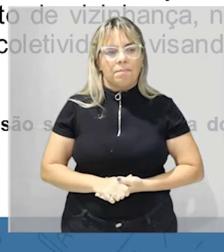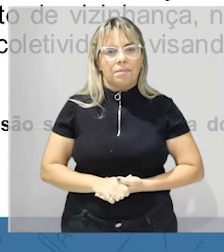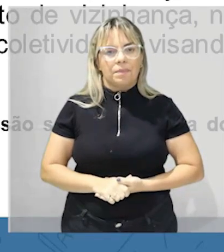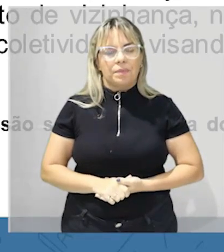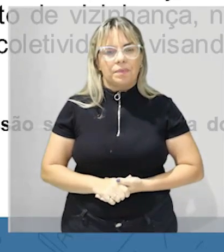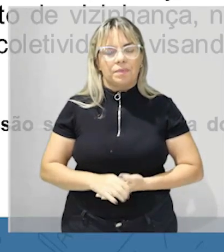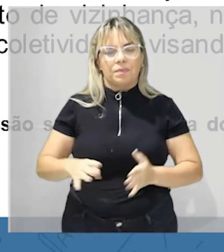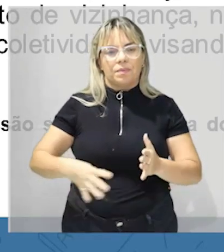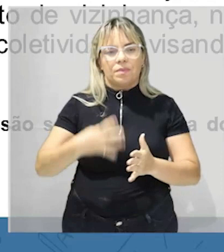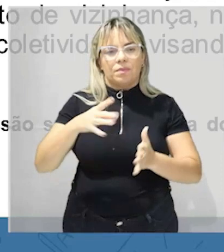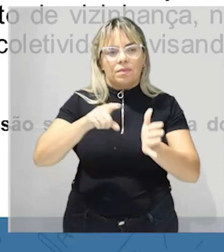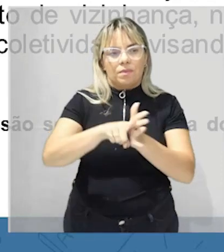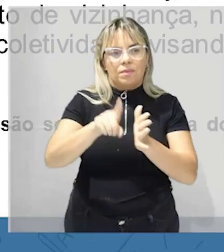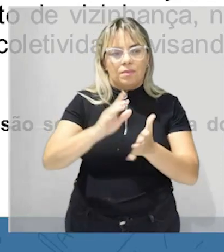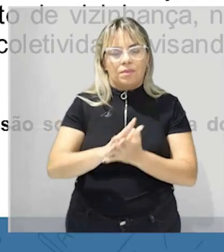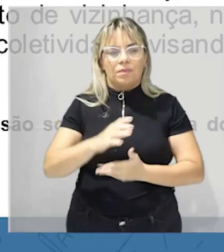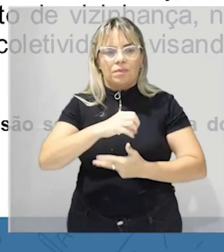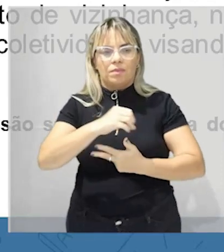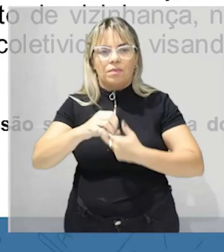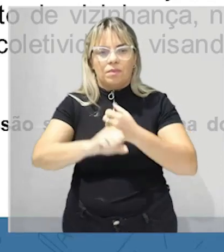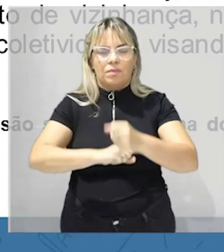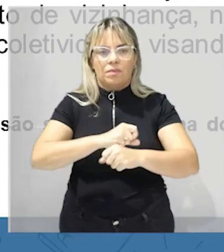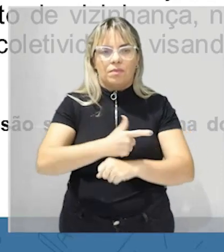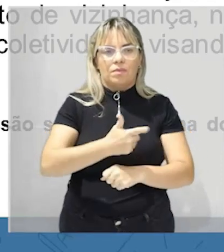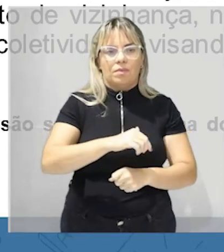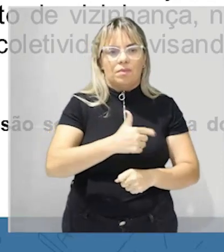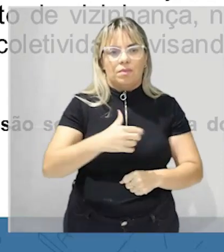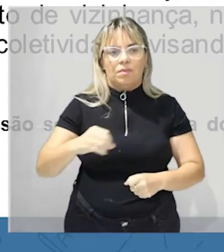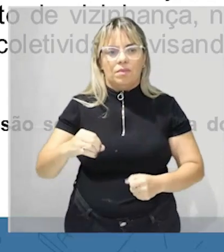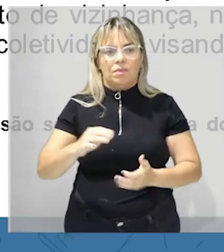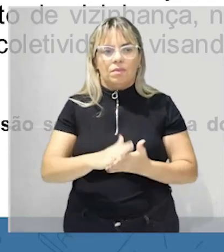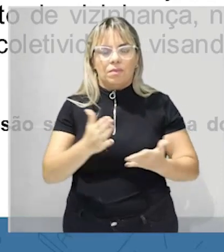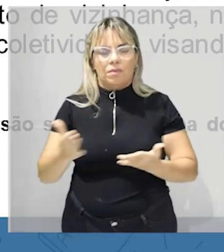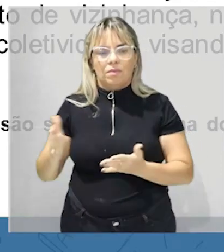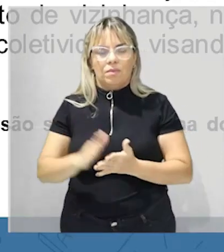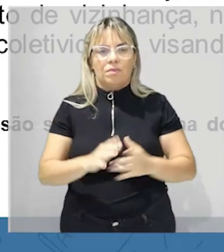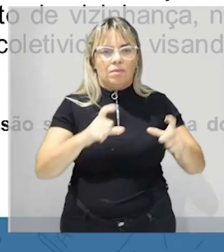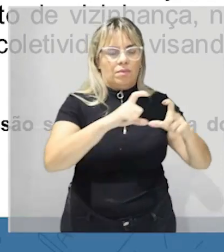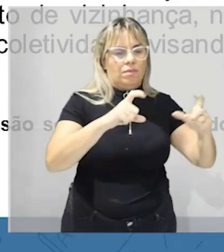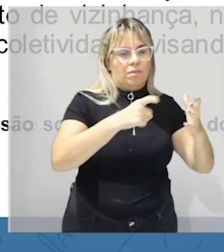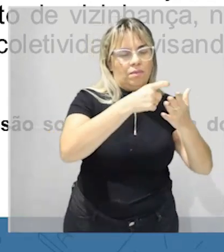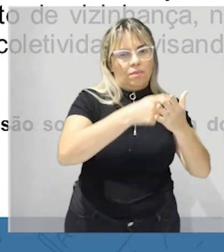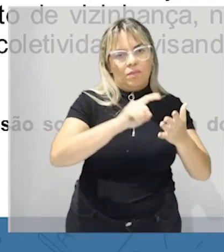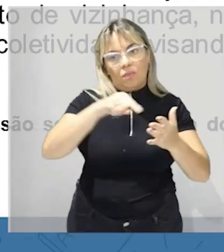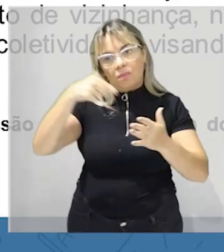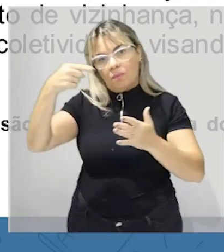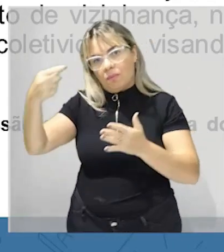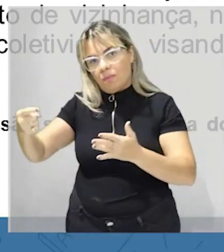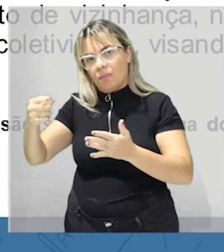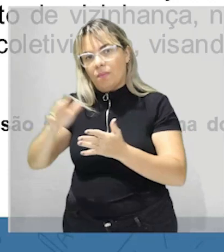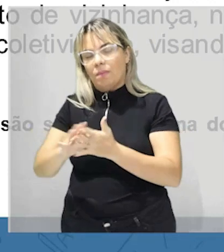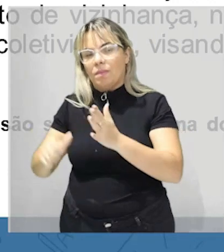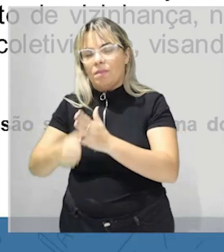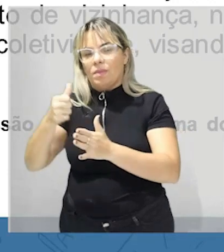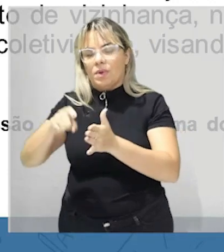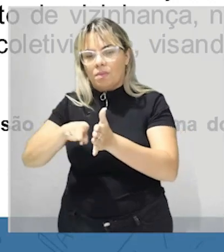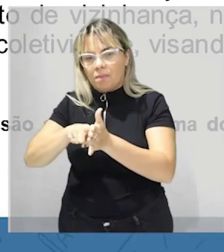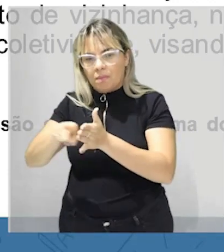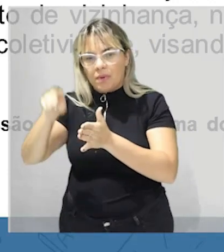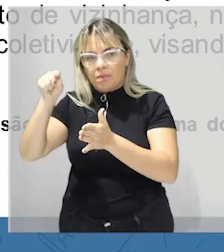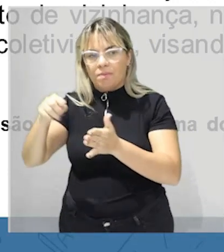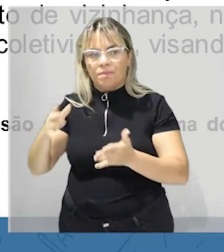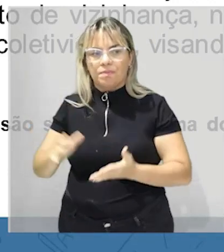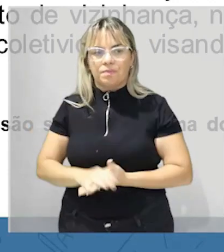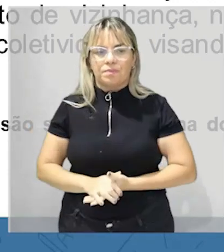Enem 2020 texto motivador vamos pro comando bora ver o que a questão realmente quer